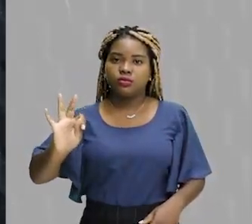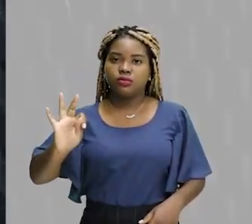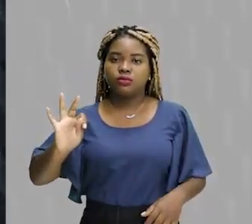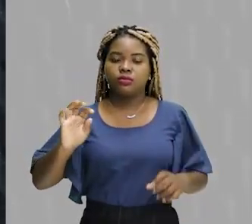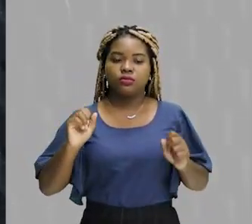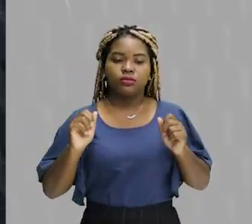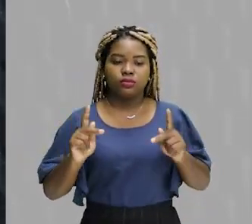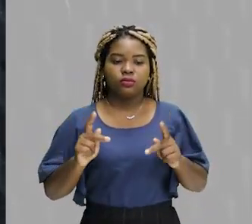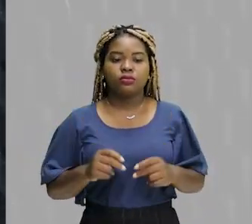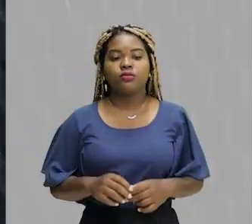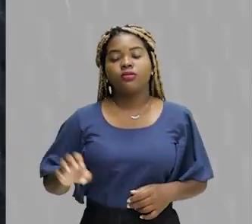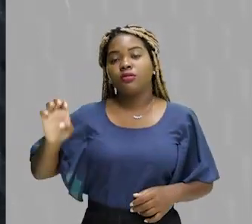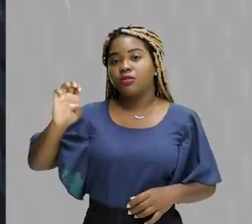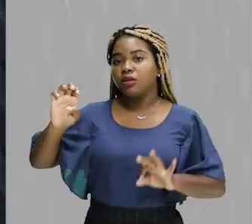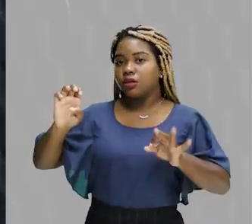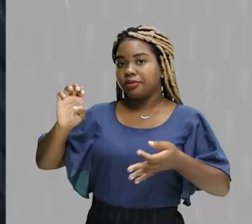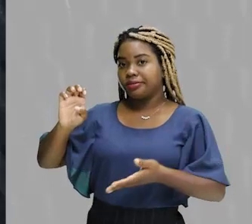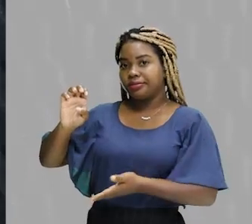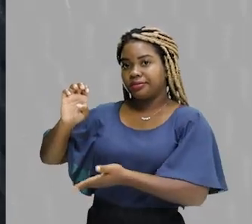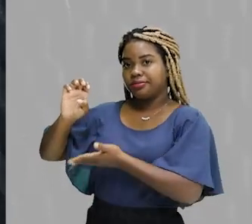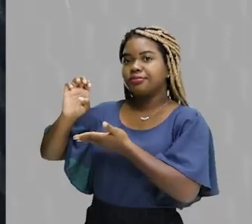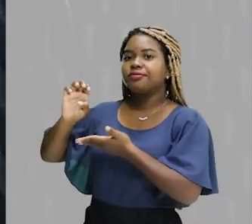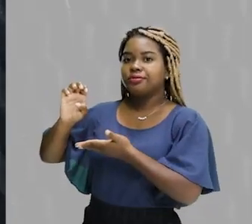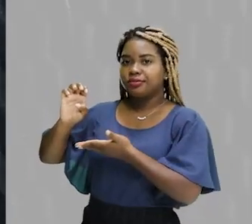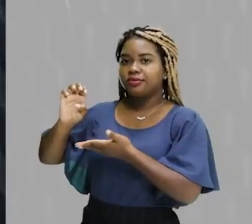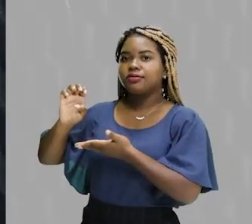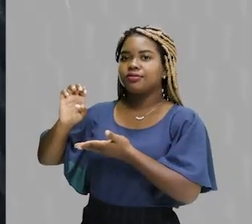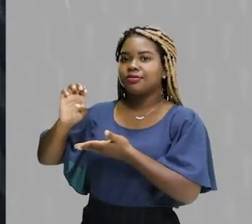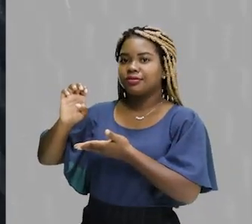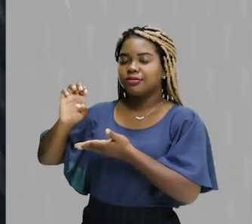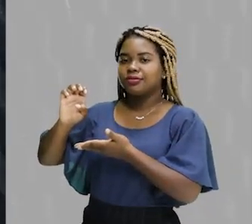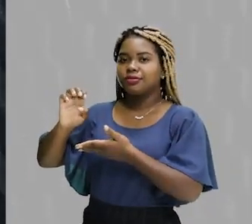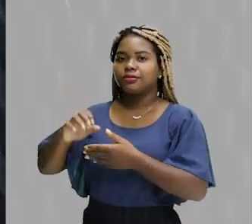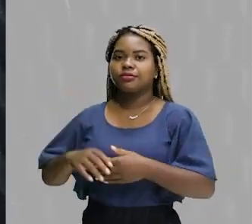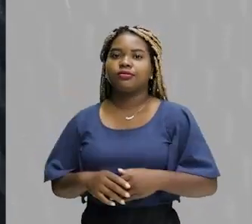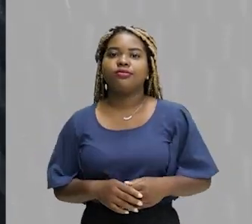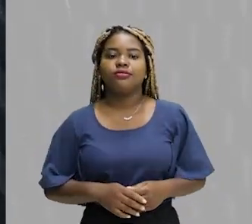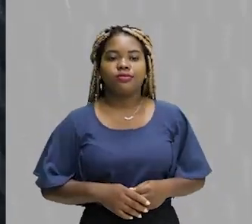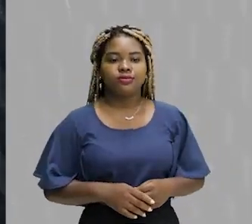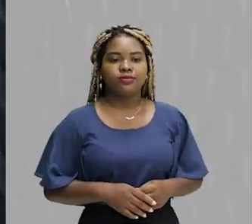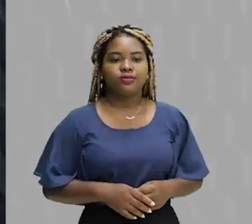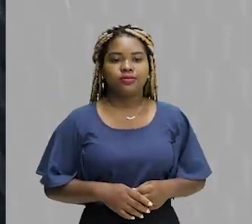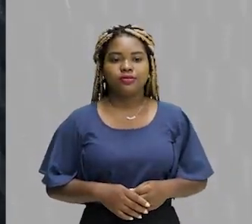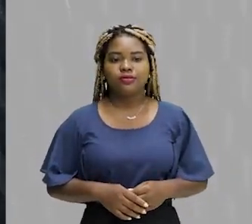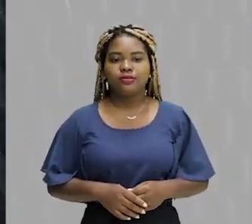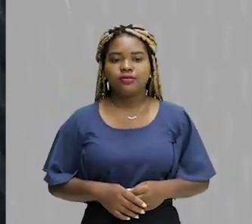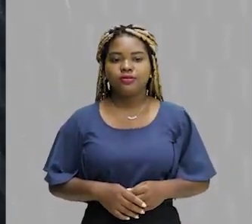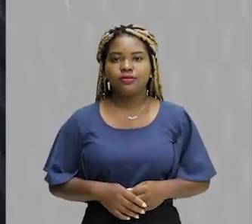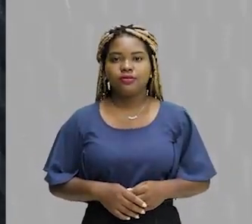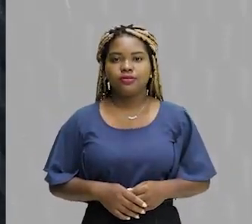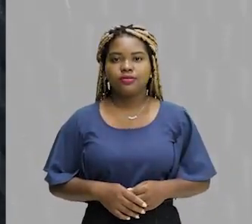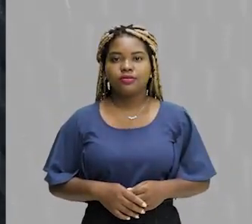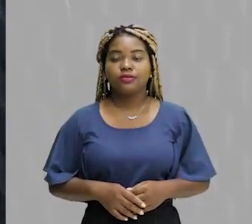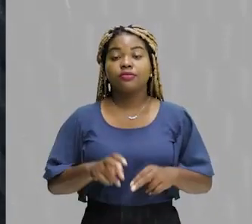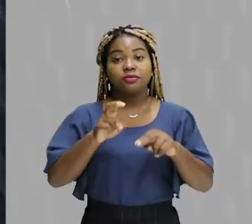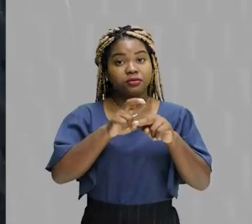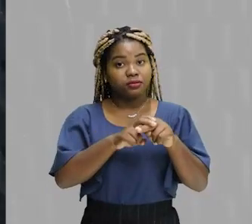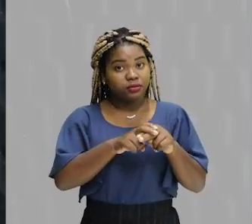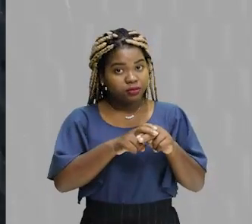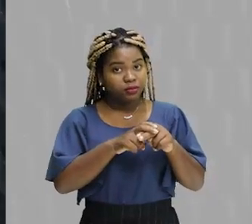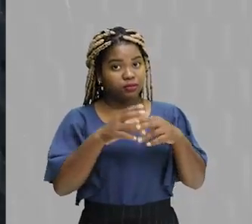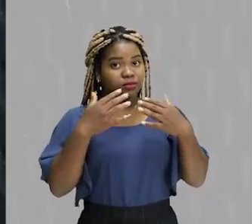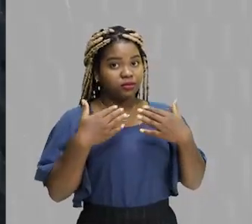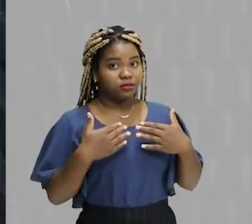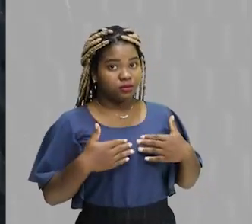Letra E. Marque aí para você a letra E. Portanto, vamos avançar um pouquinho. Ok? Senta aí direitinho.